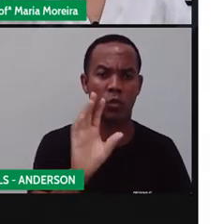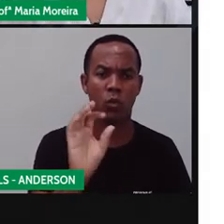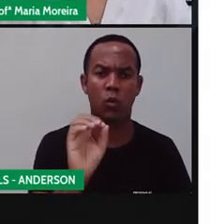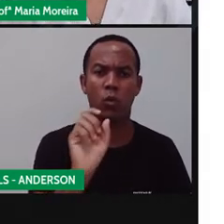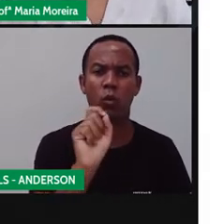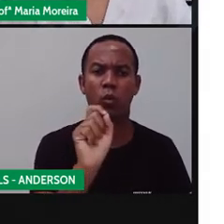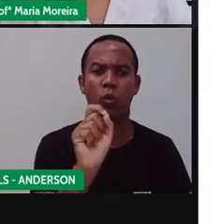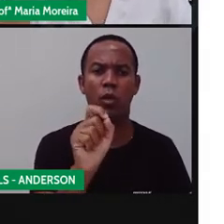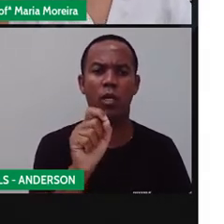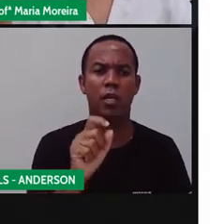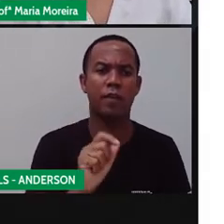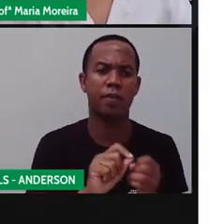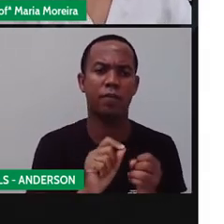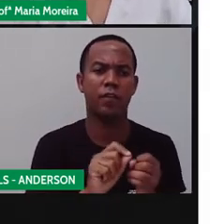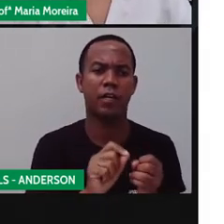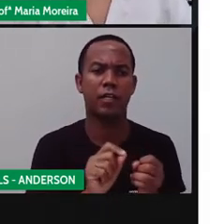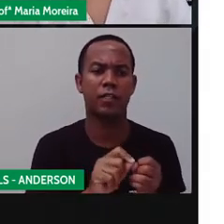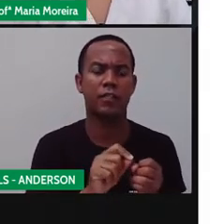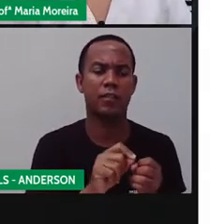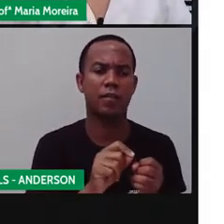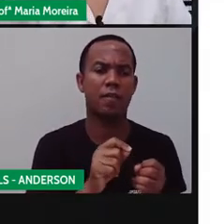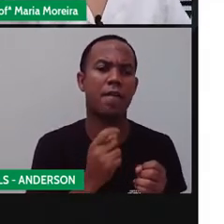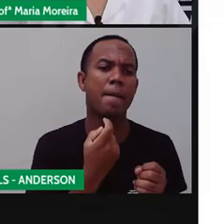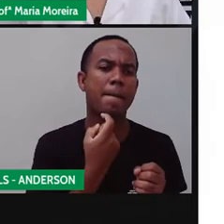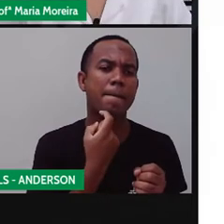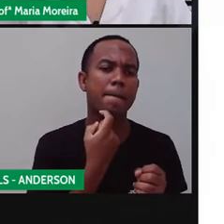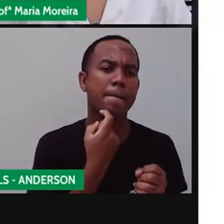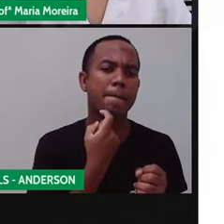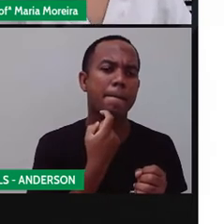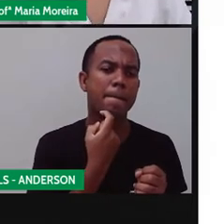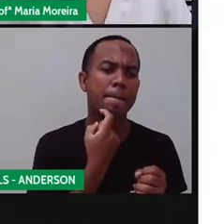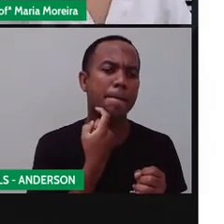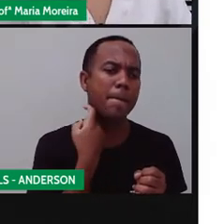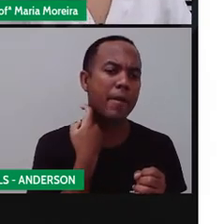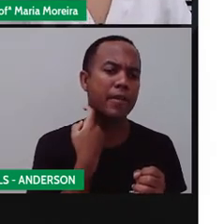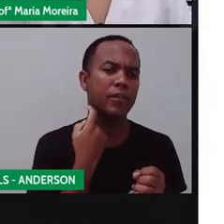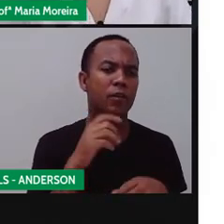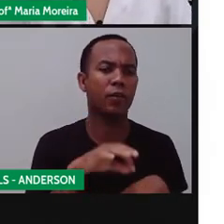utilizado para peixes, né? E carne branca.